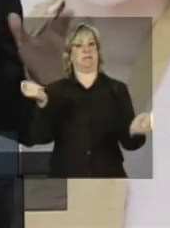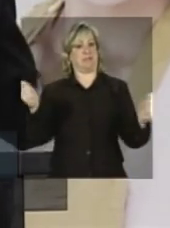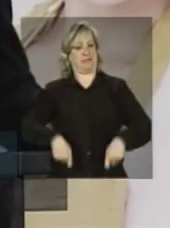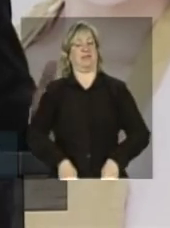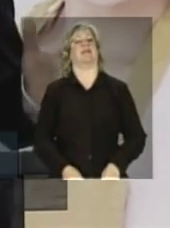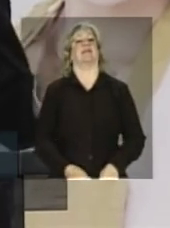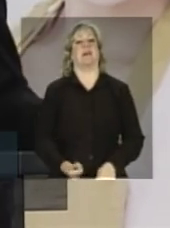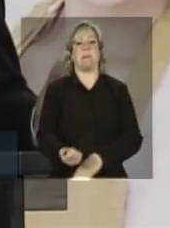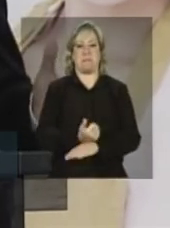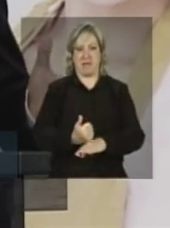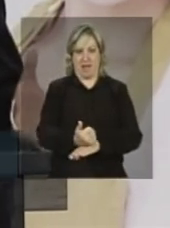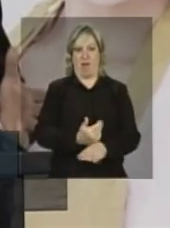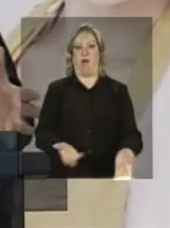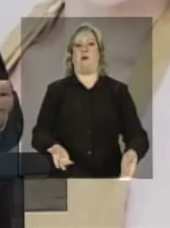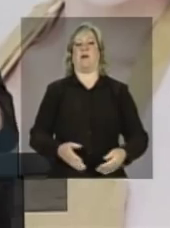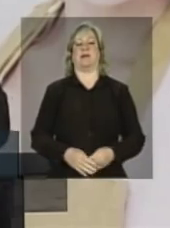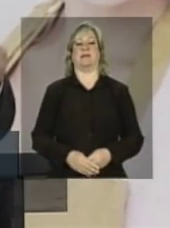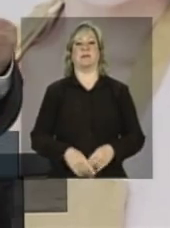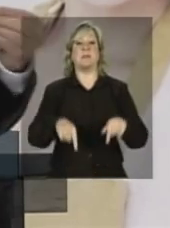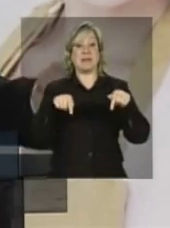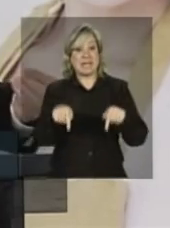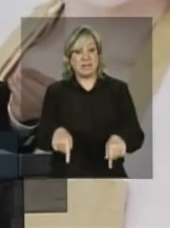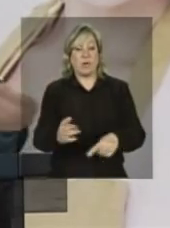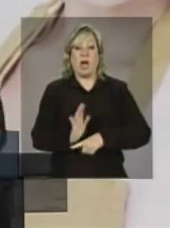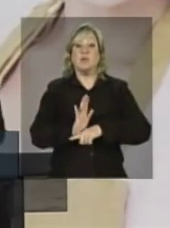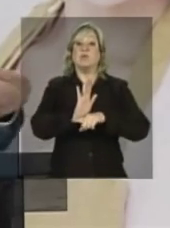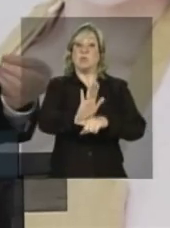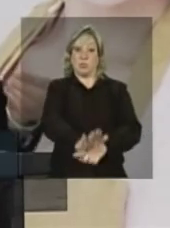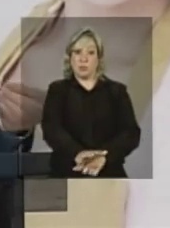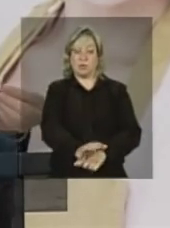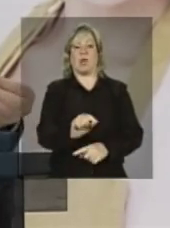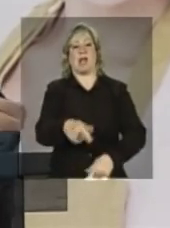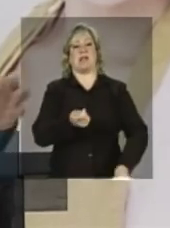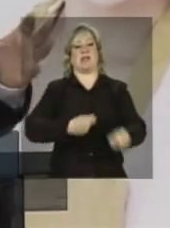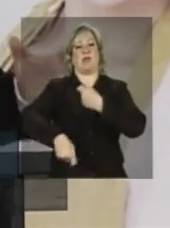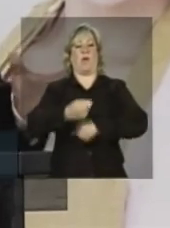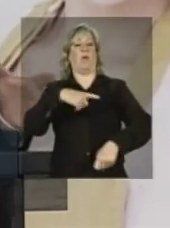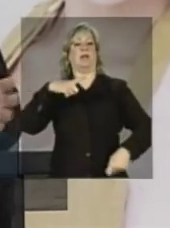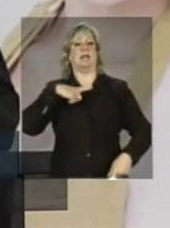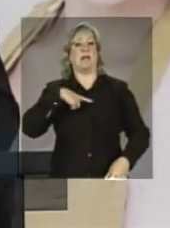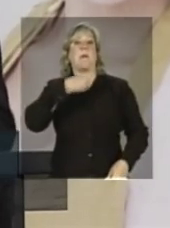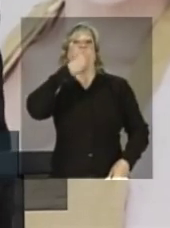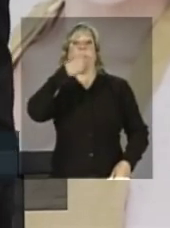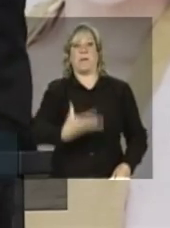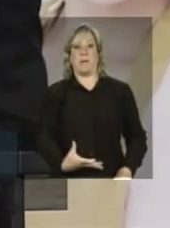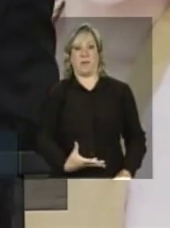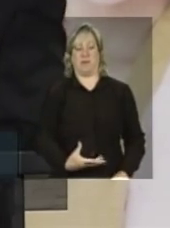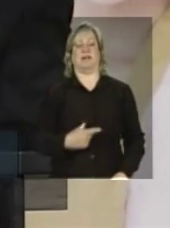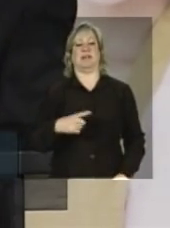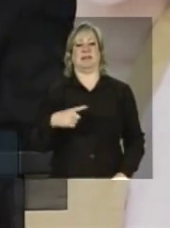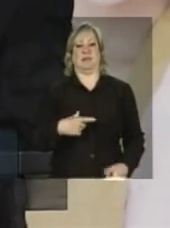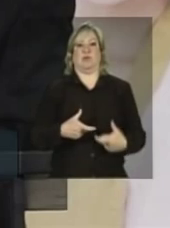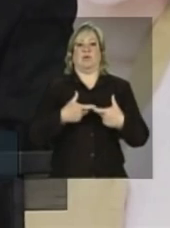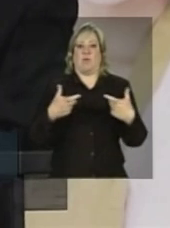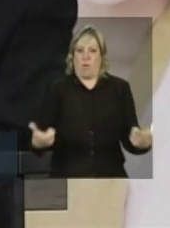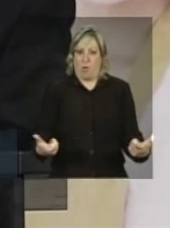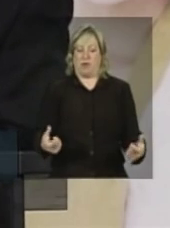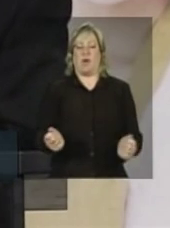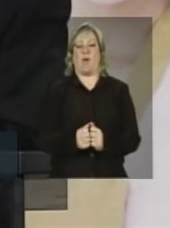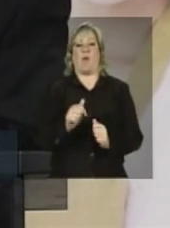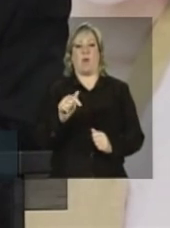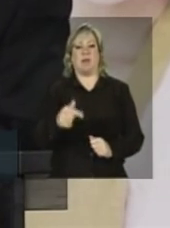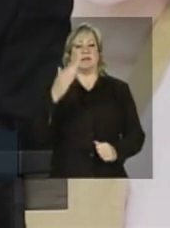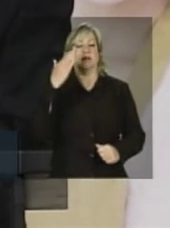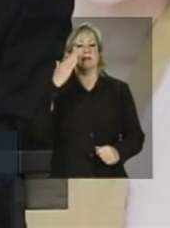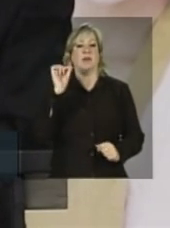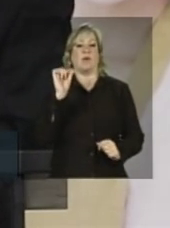ser melhor definido. Isto ajuda a que o negócio tenha sucesso, tenha mais sucesso com essa